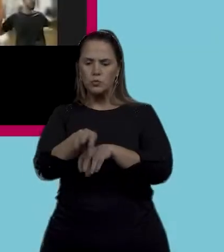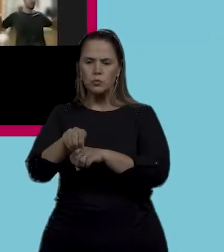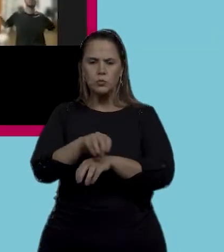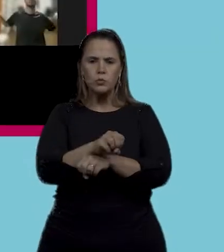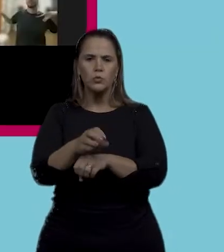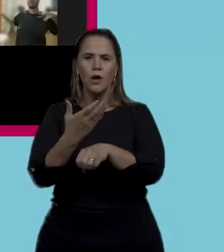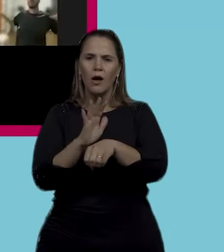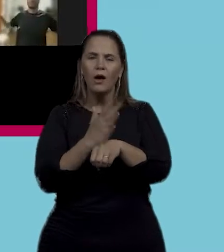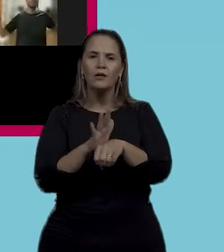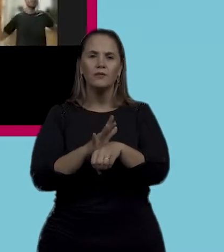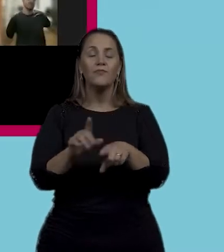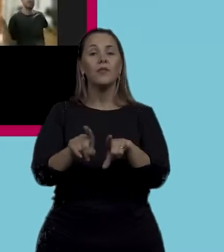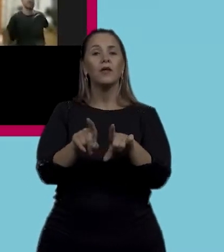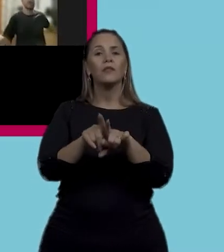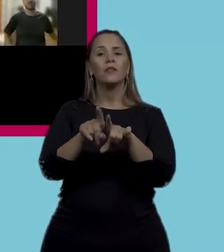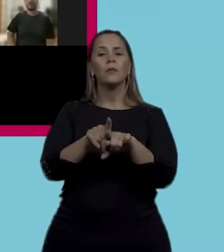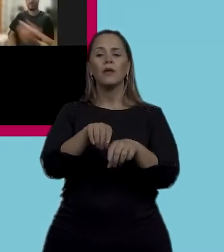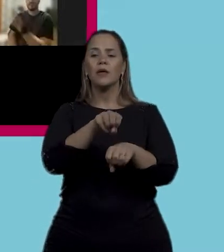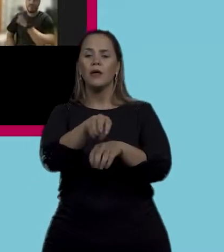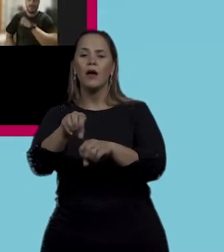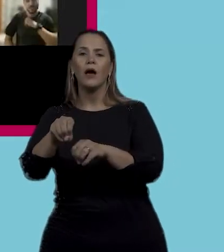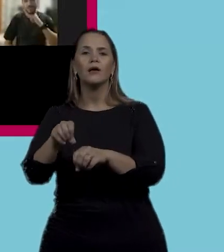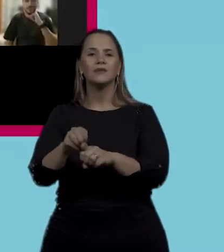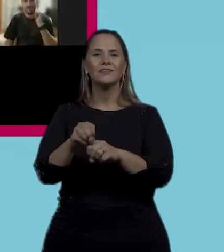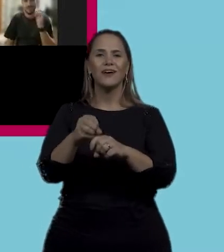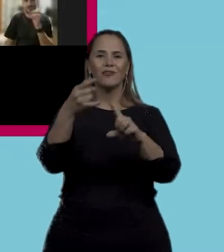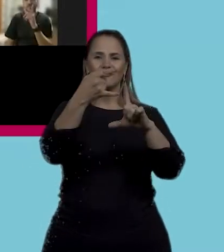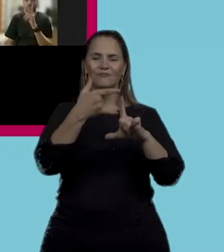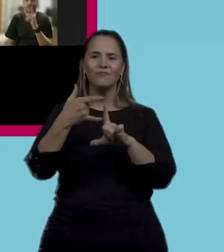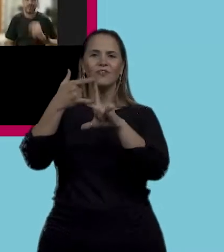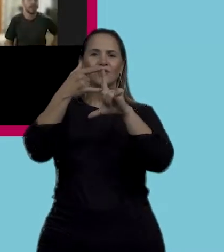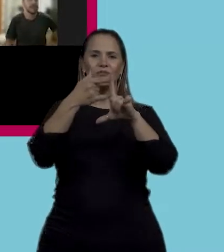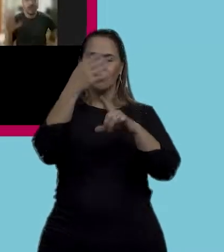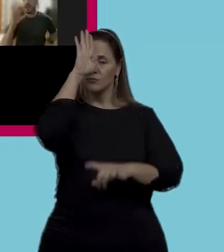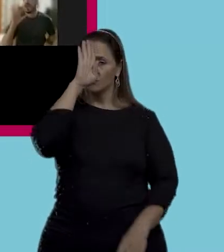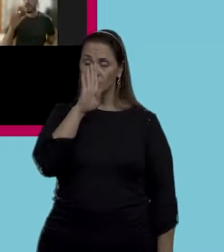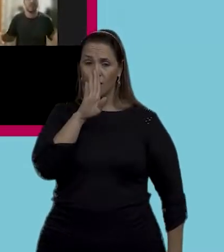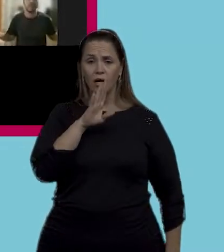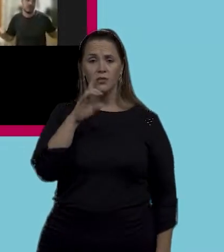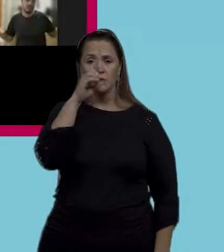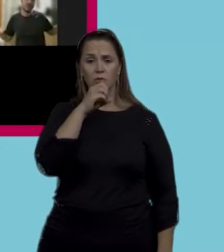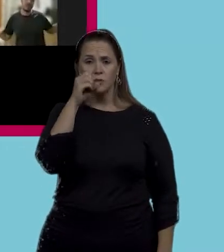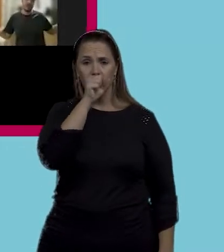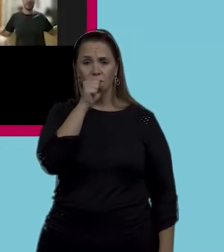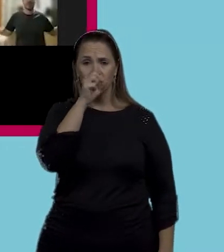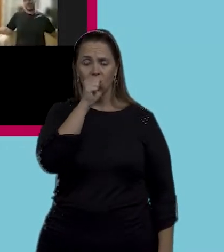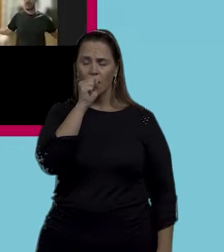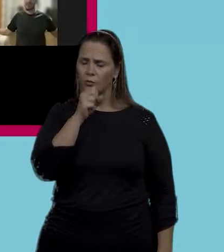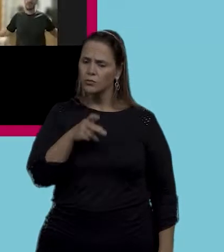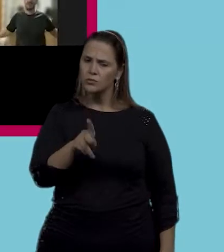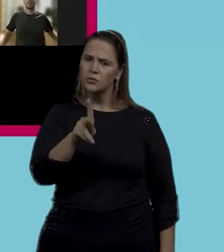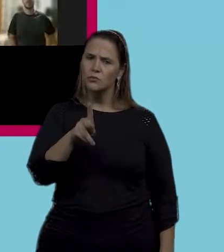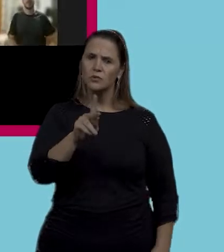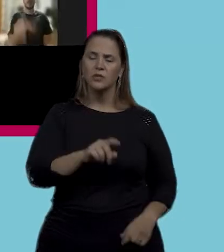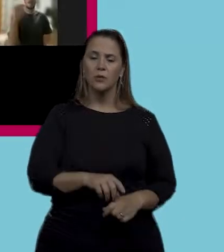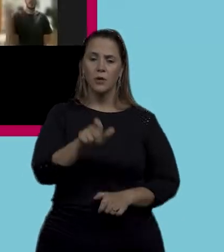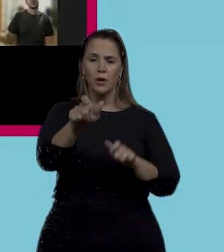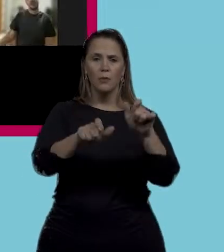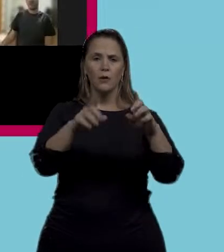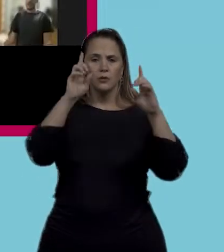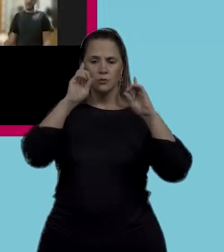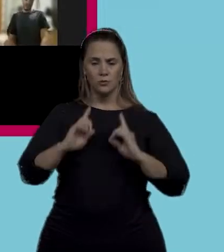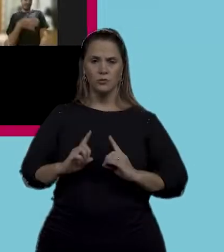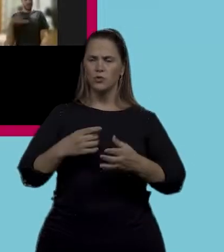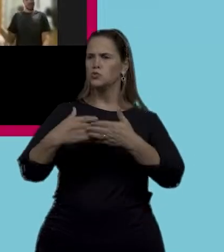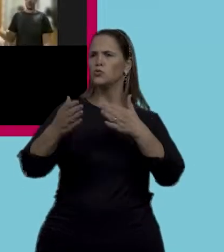Há também as aulas virtuais gratuitas todos os sábados para pessoas com deficiência física de qualquer